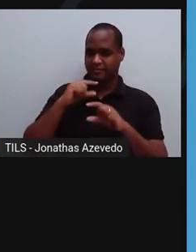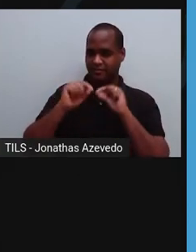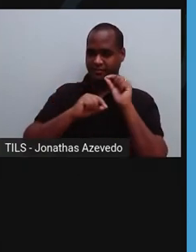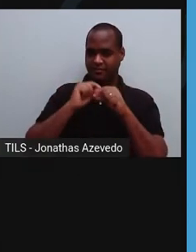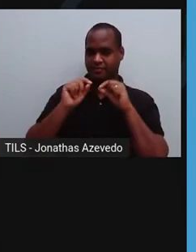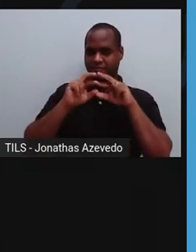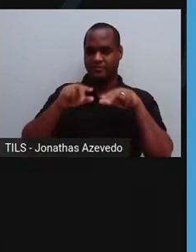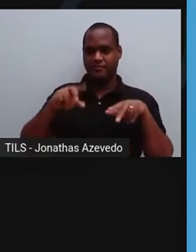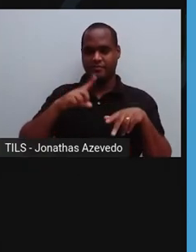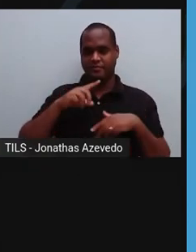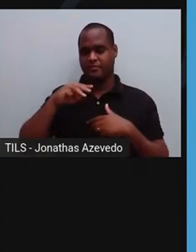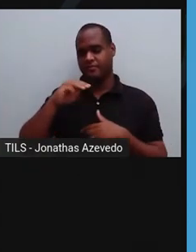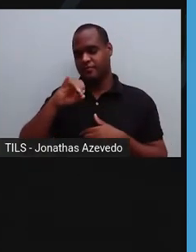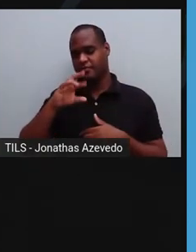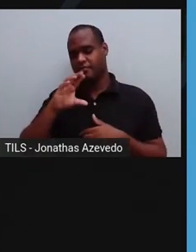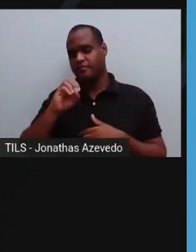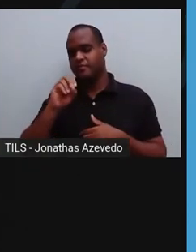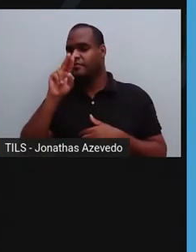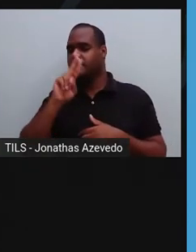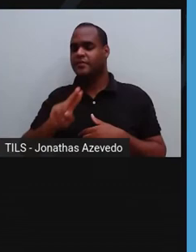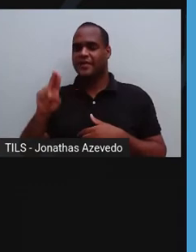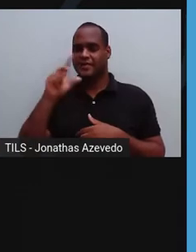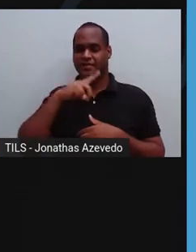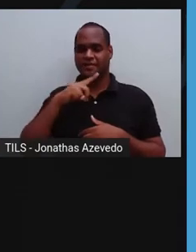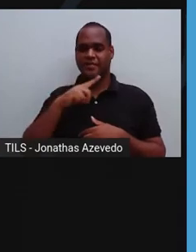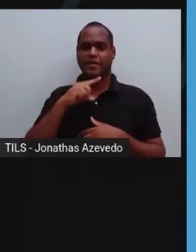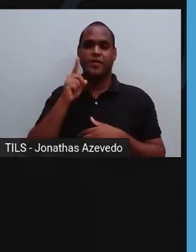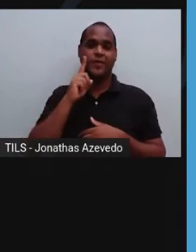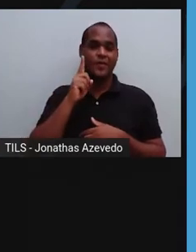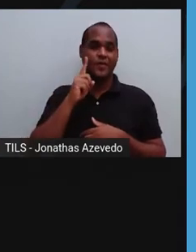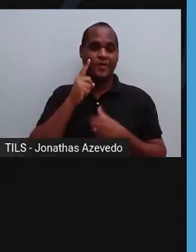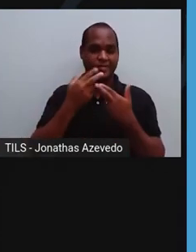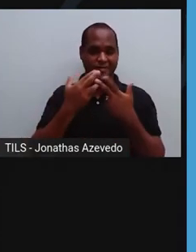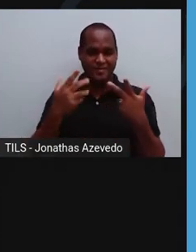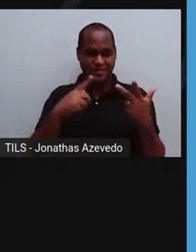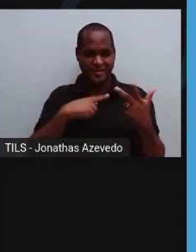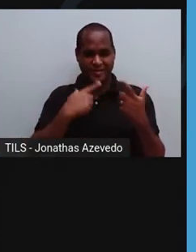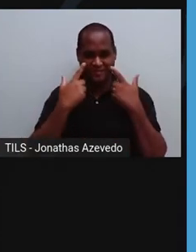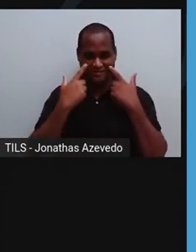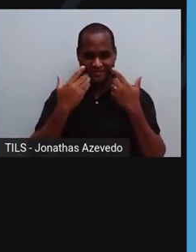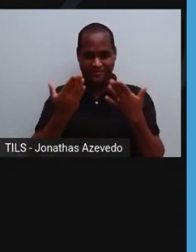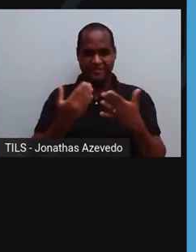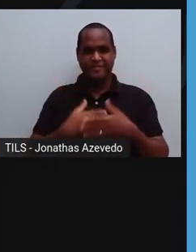os micro-organismos que são utilizados para o nosso bem. Confere aí!